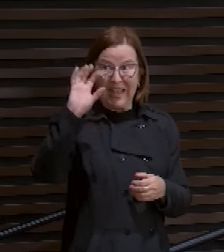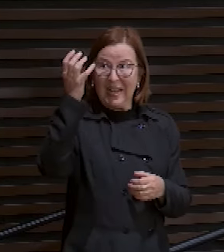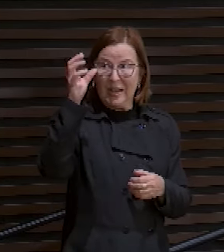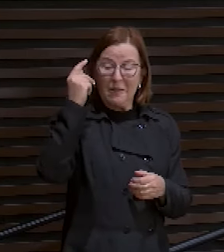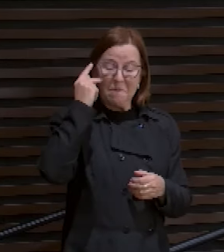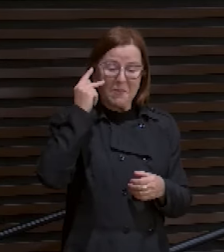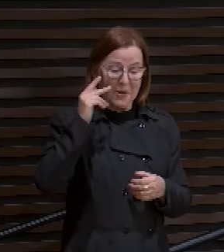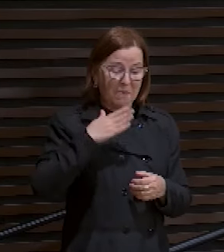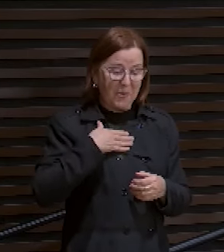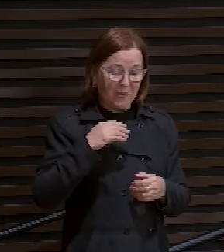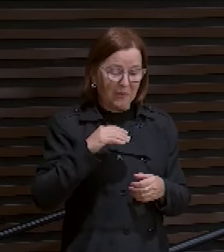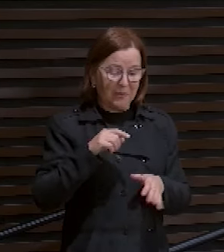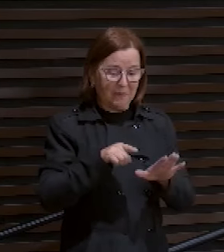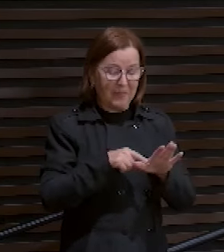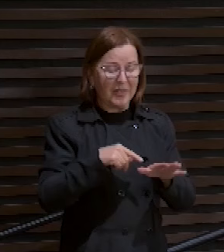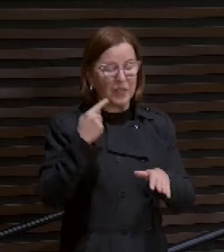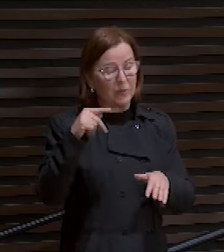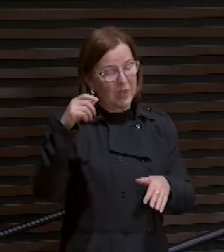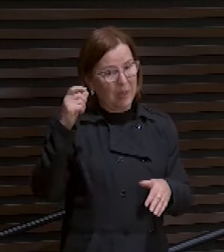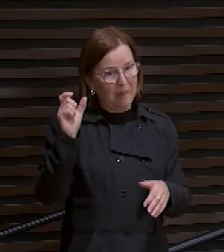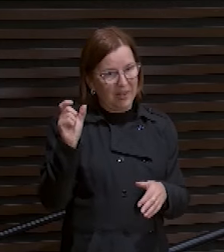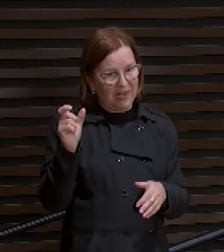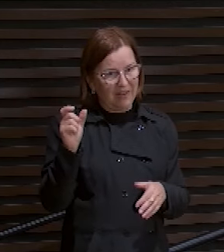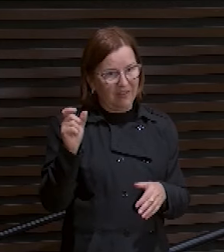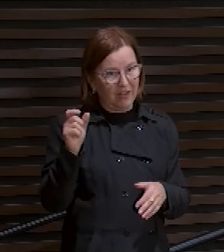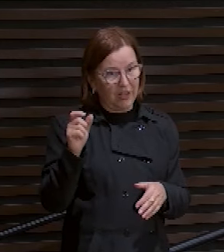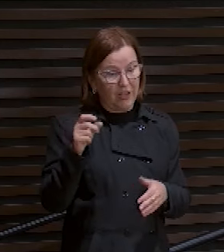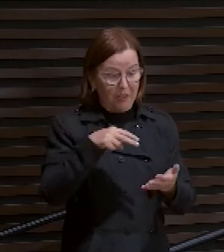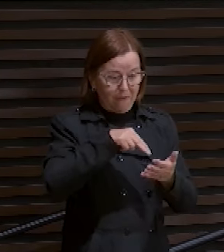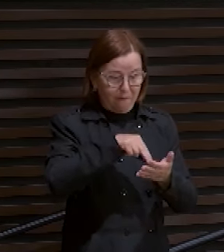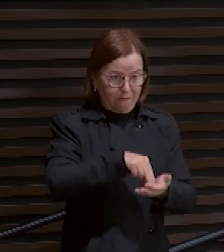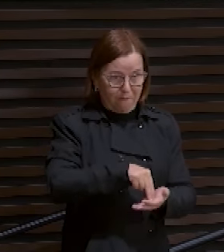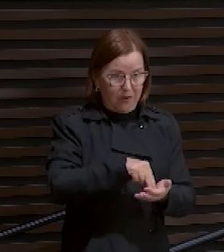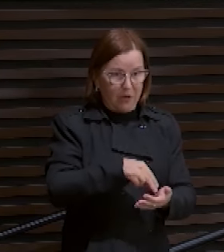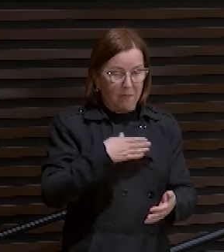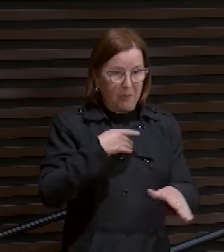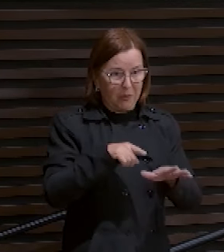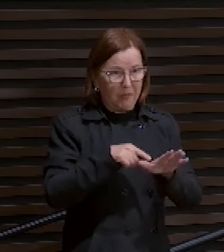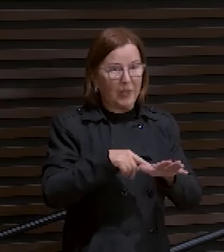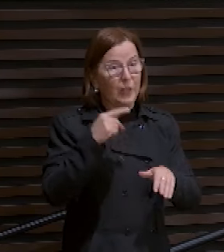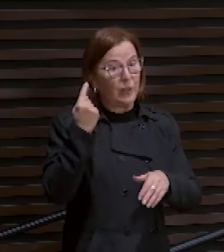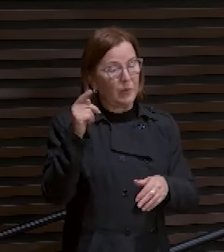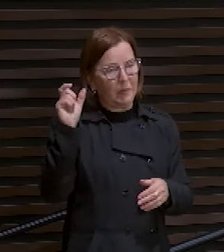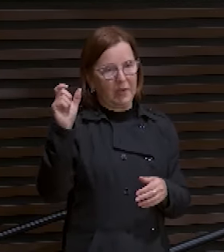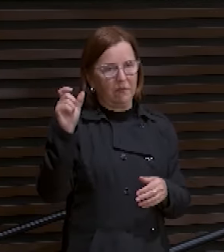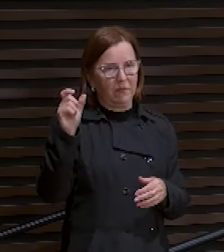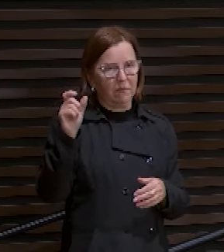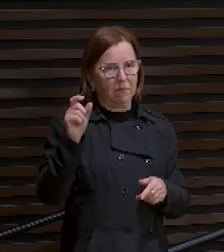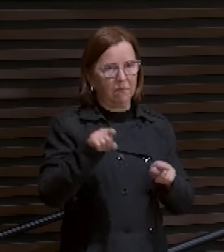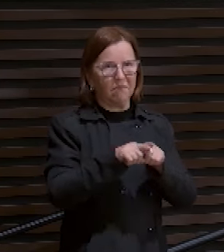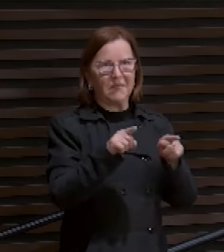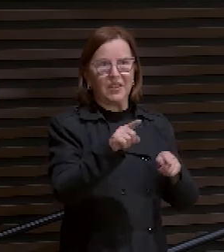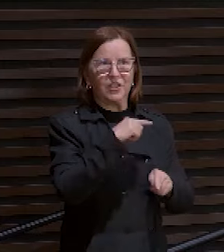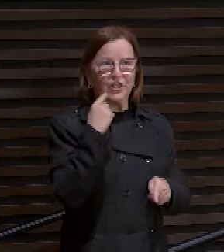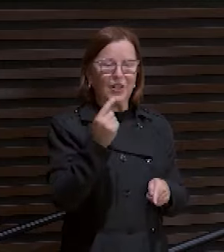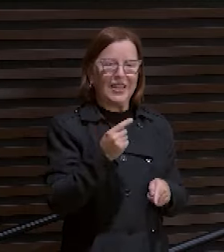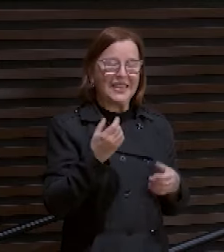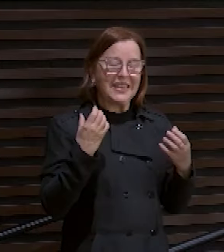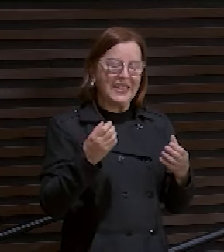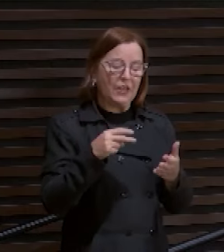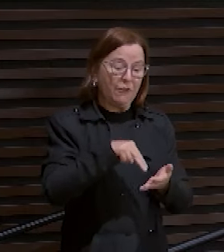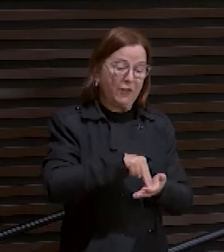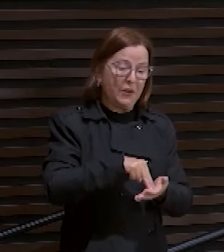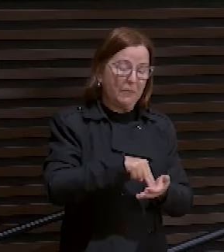Firme os meus passos na tua palavra. Mas nós estamos querendo firmar a nossa vida, sabe aonde? No dinheiro. Nos